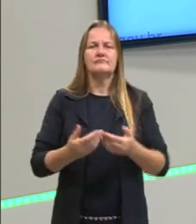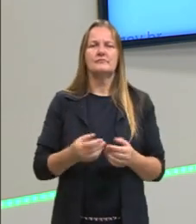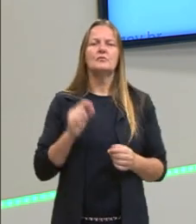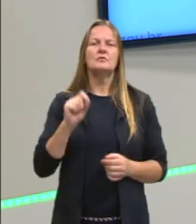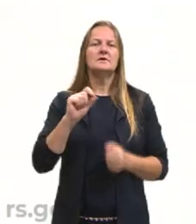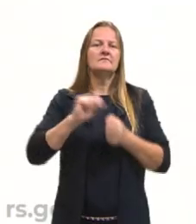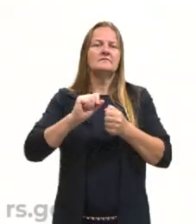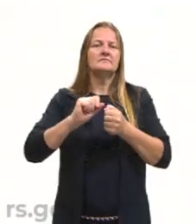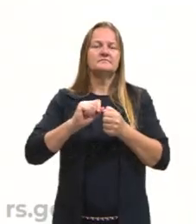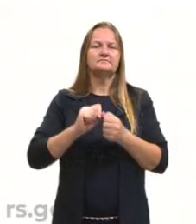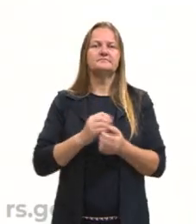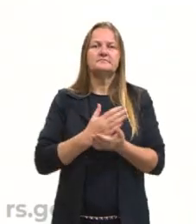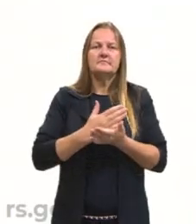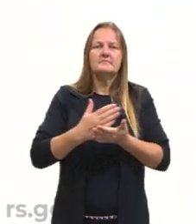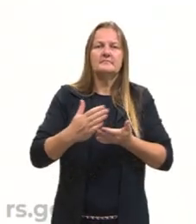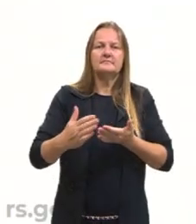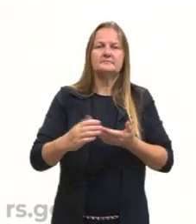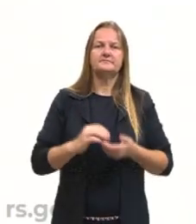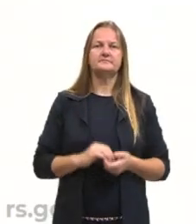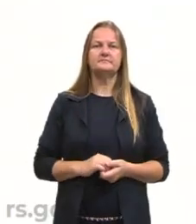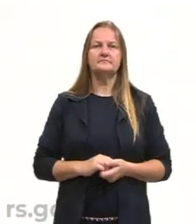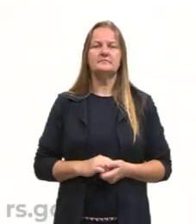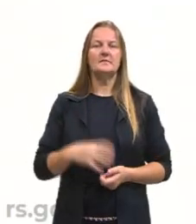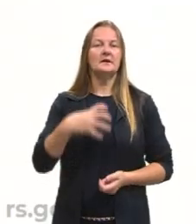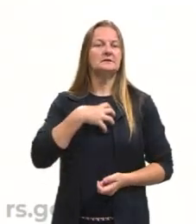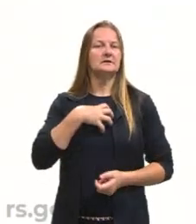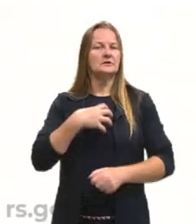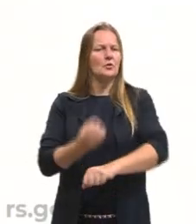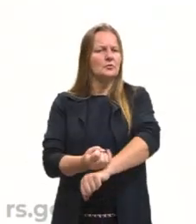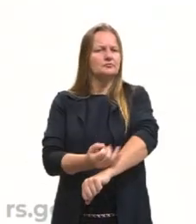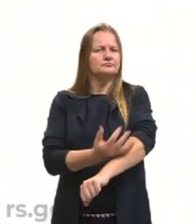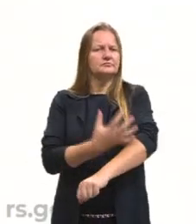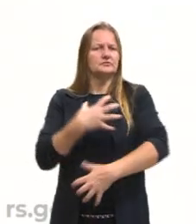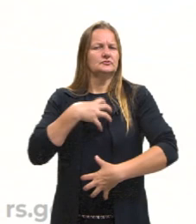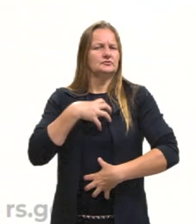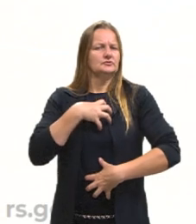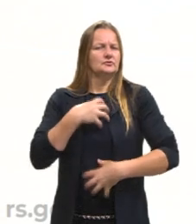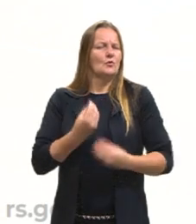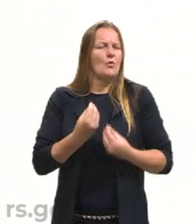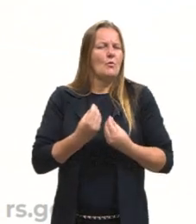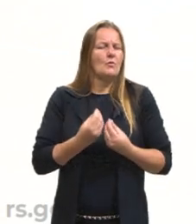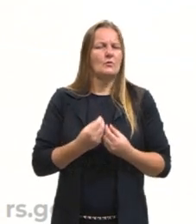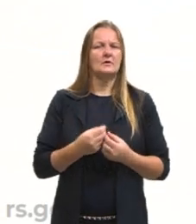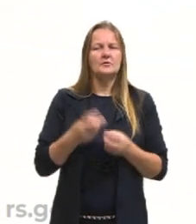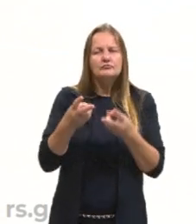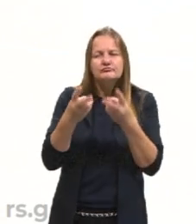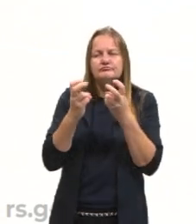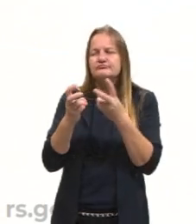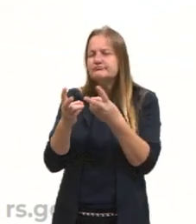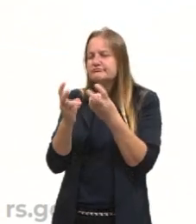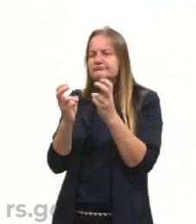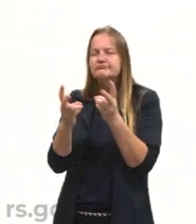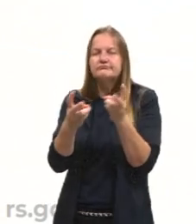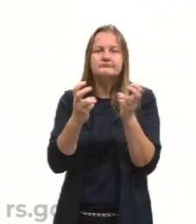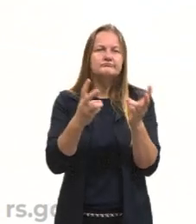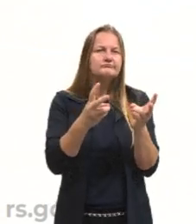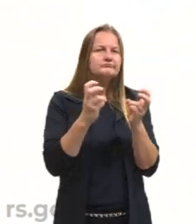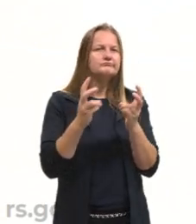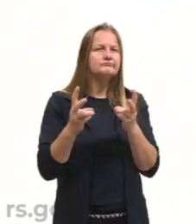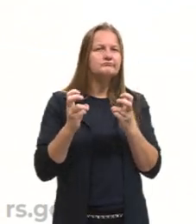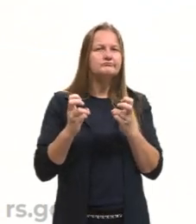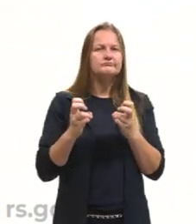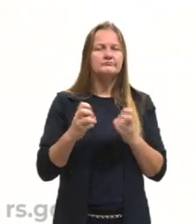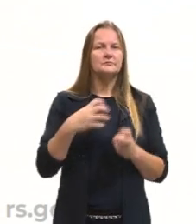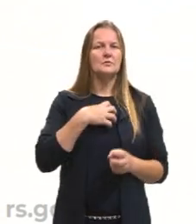ele parte? Ele parte das sensações, os sentidos, é importante os sentidos. O